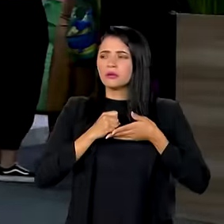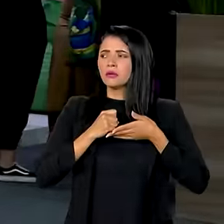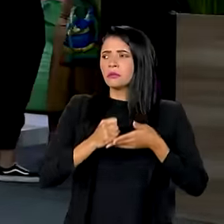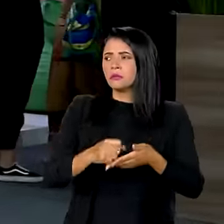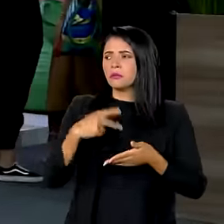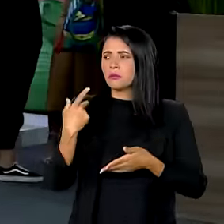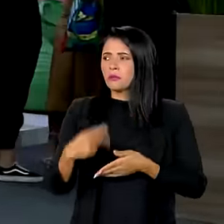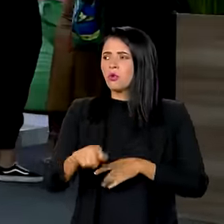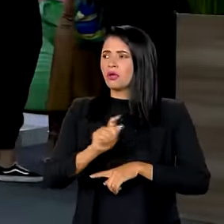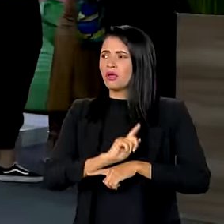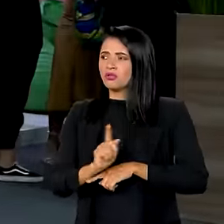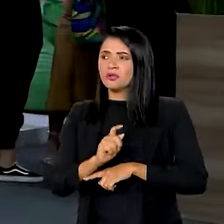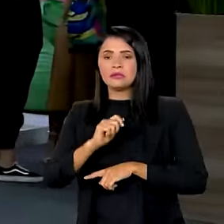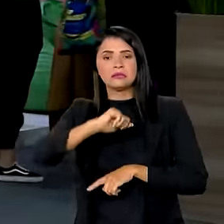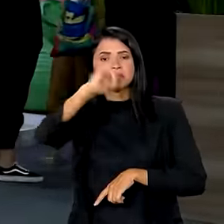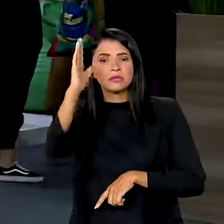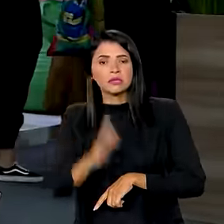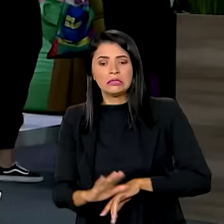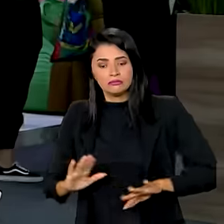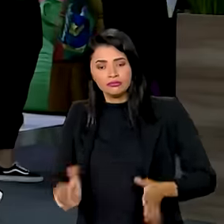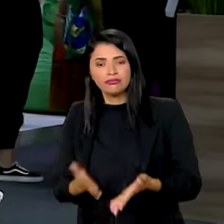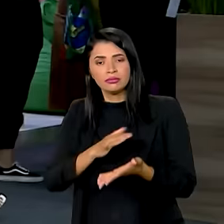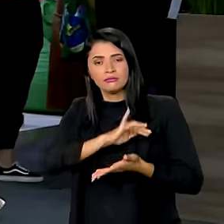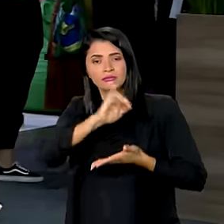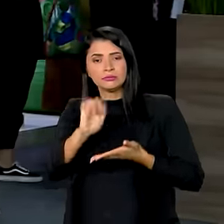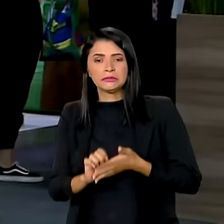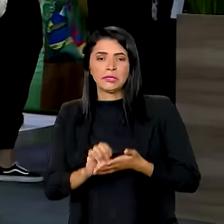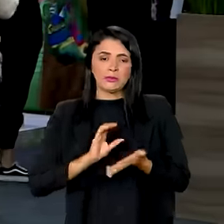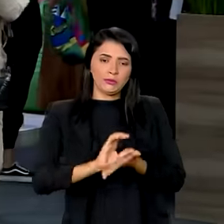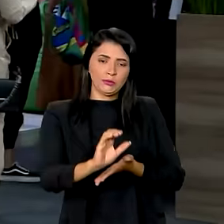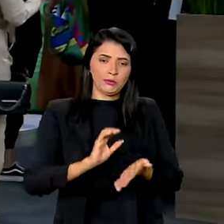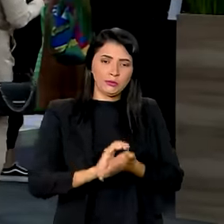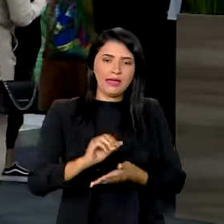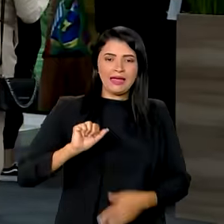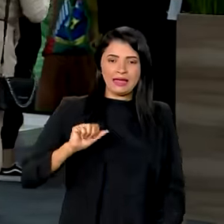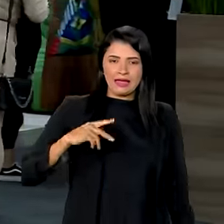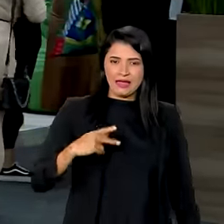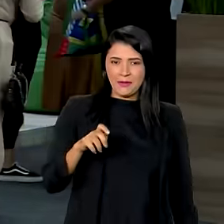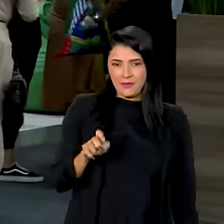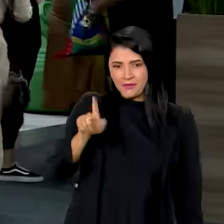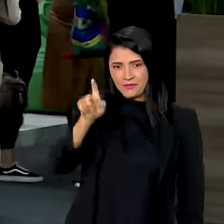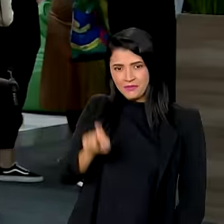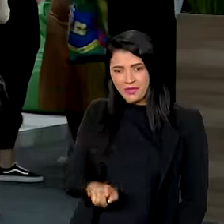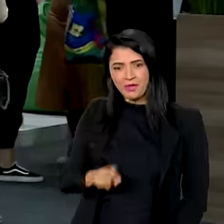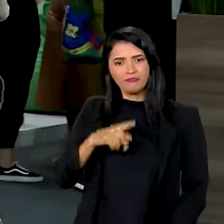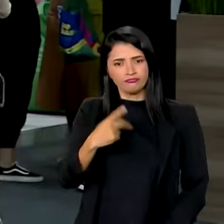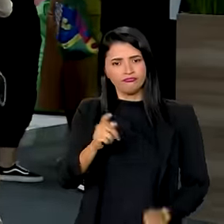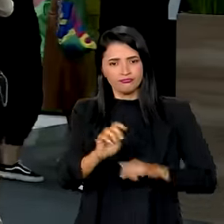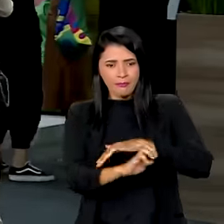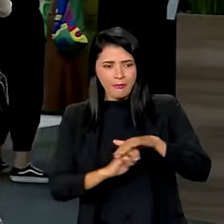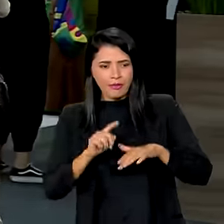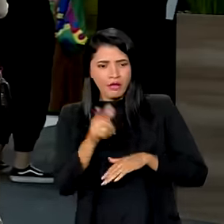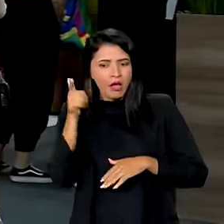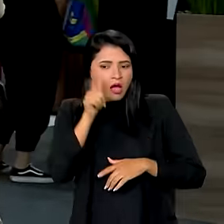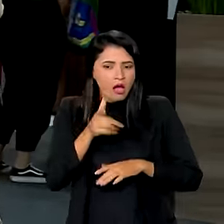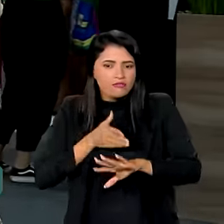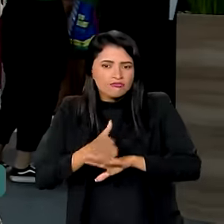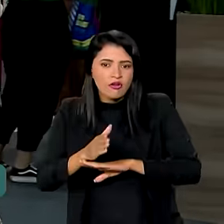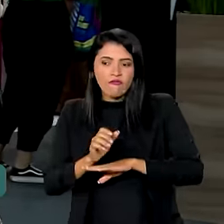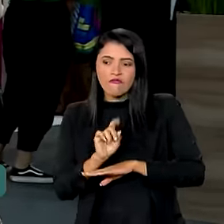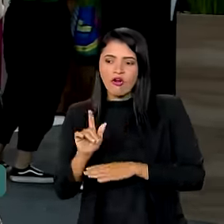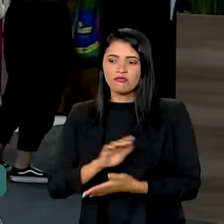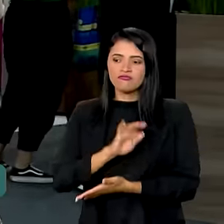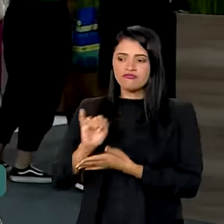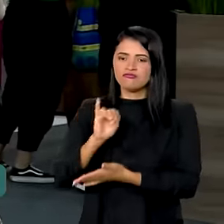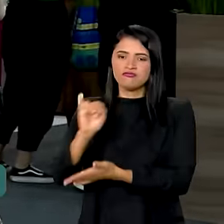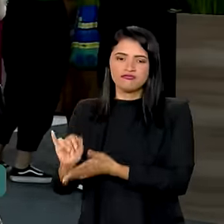da Agência Brasileira de Promoção de Exportações e Investimentos, Apex Brasil, para que pequenas empresas conquistem o mercado externo